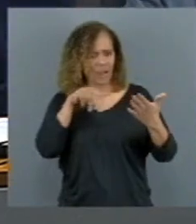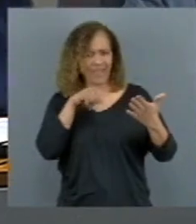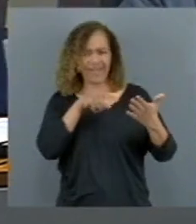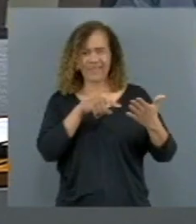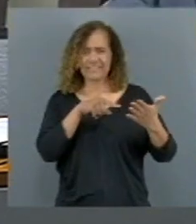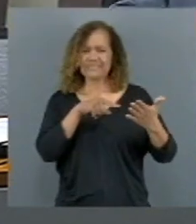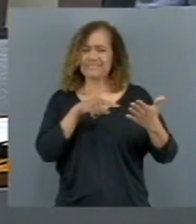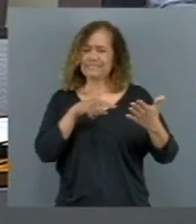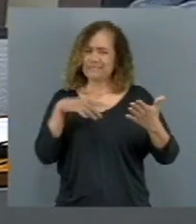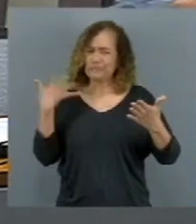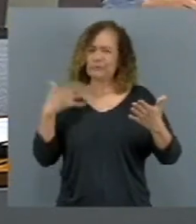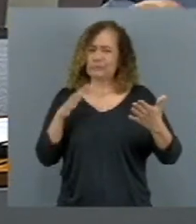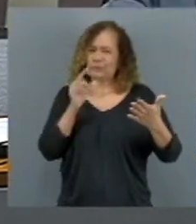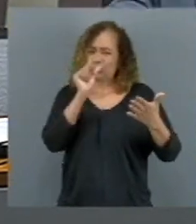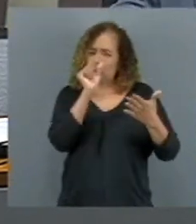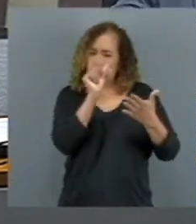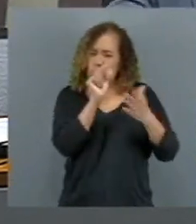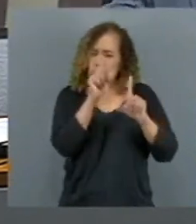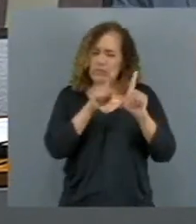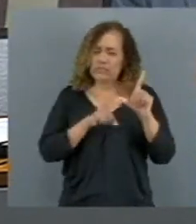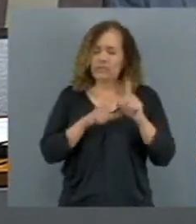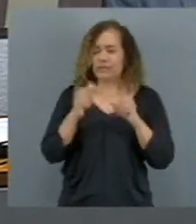Então, por gentileza. Obrigado, Confúcio. Obrigado. Obrigado.